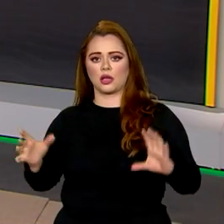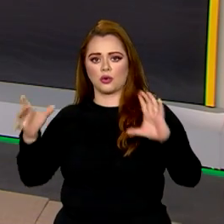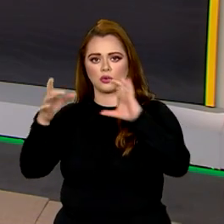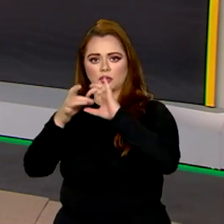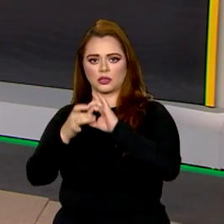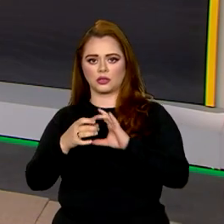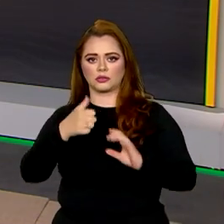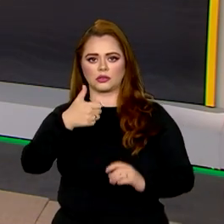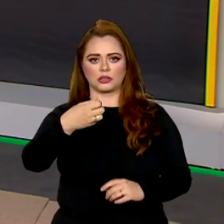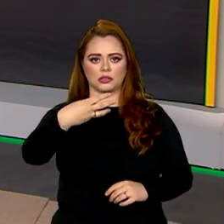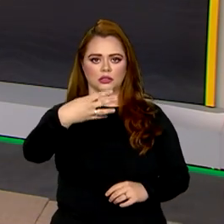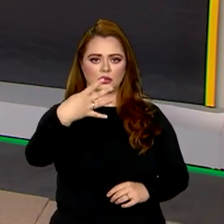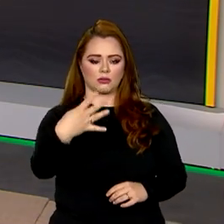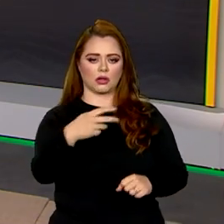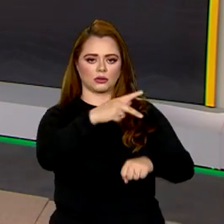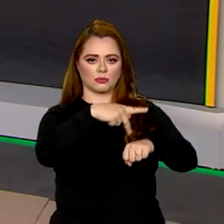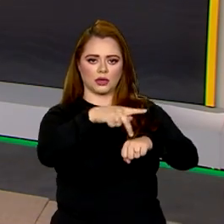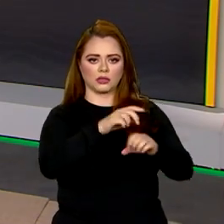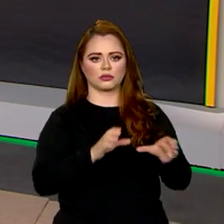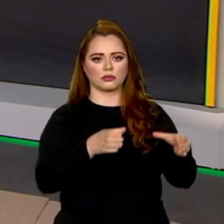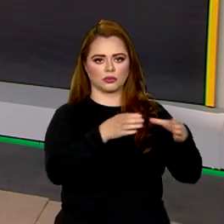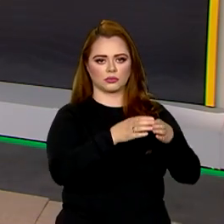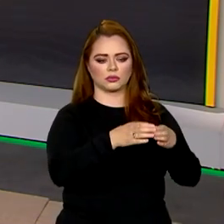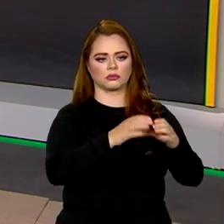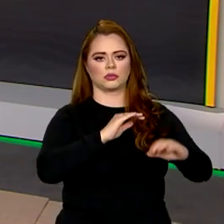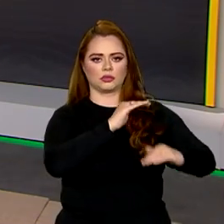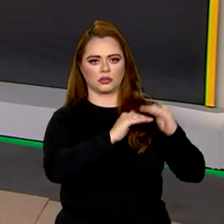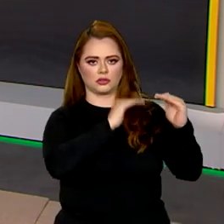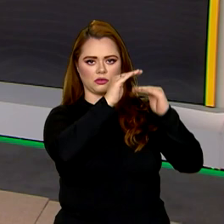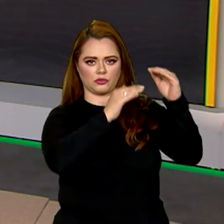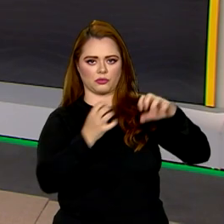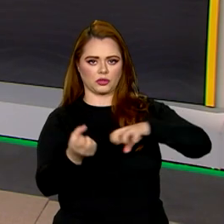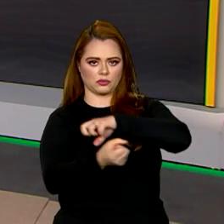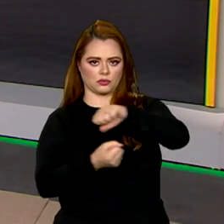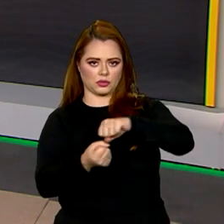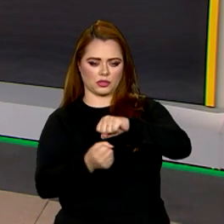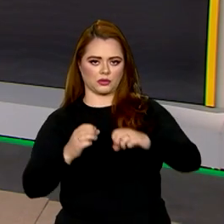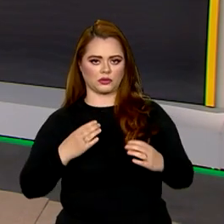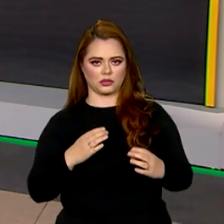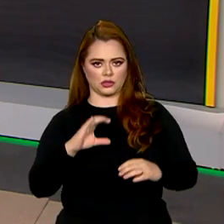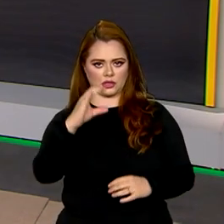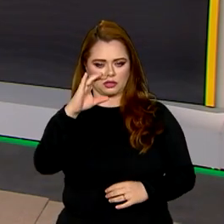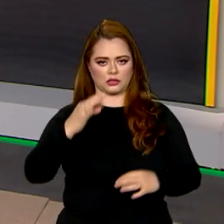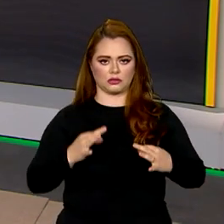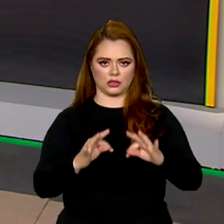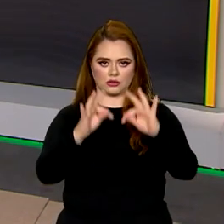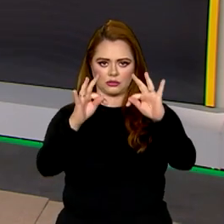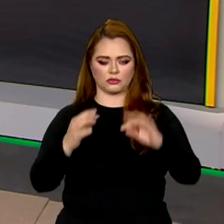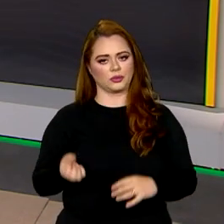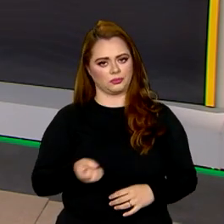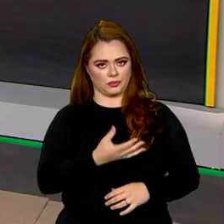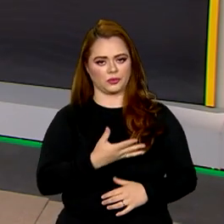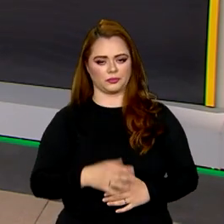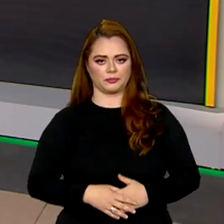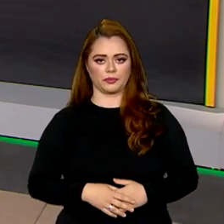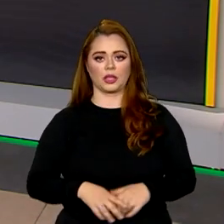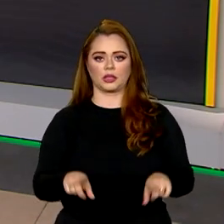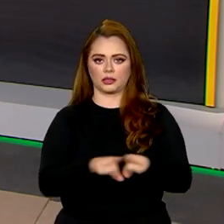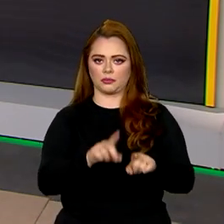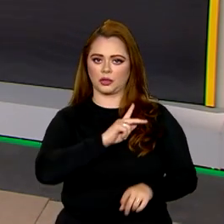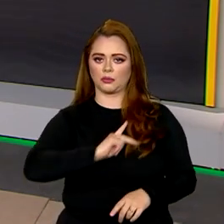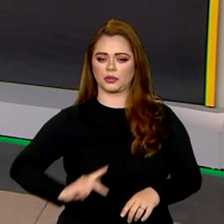grupo na busca pelo desenvolvimento sustentável por meio da ciência, tecnologia e inovação. O presidente